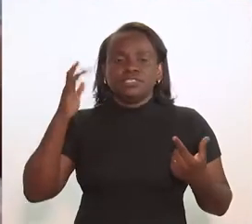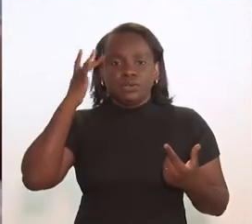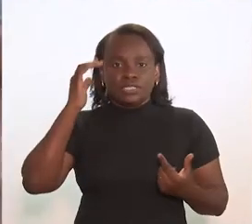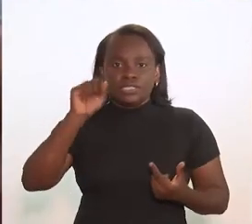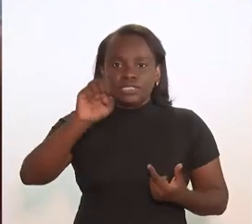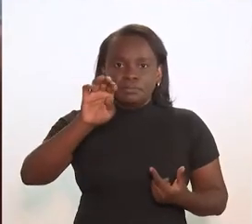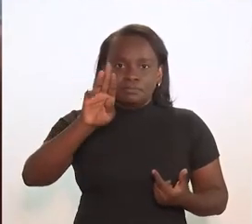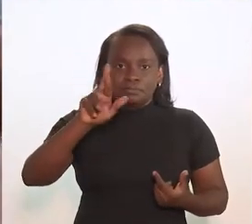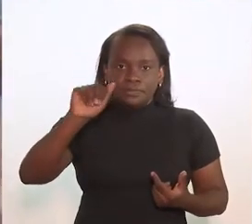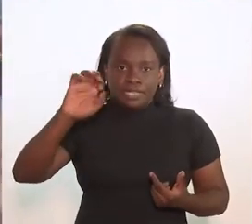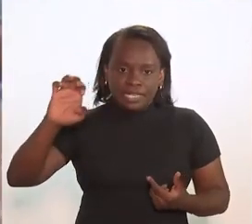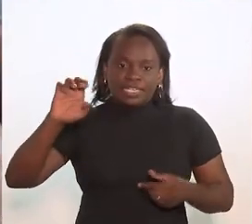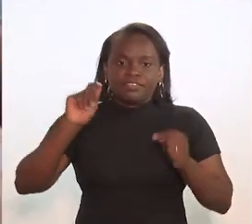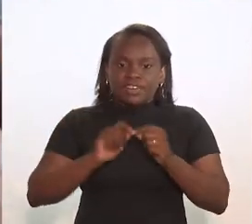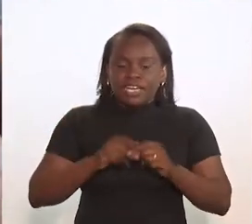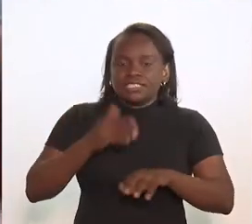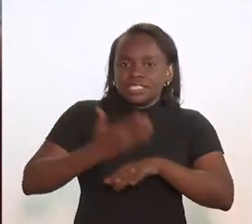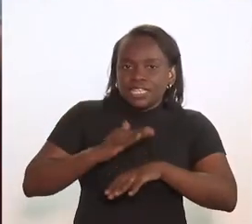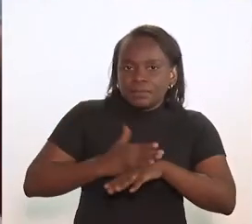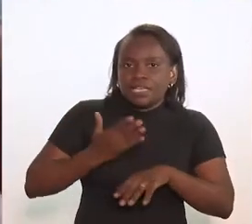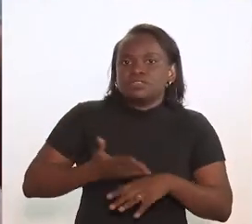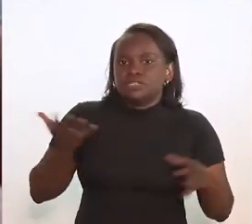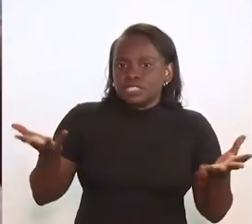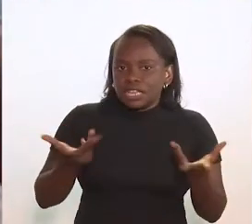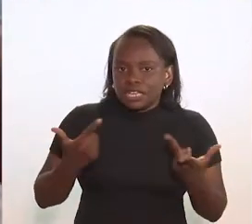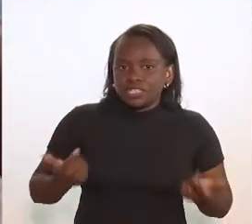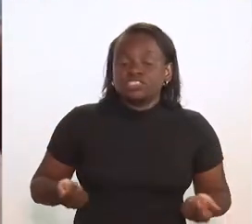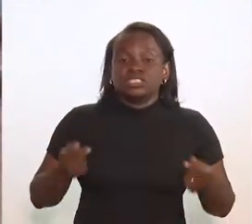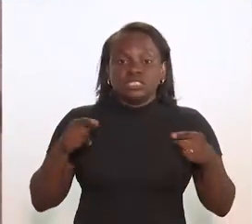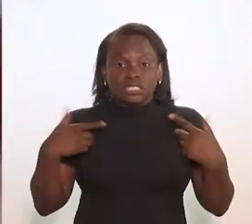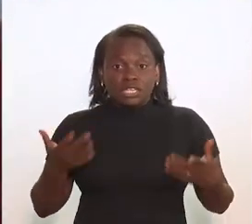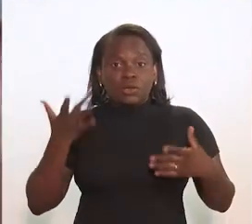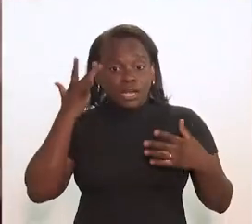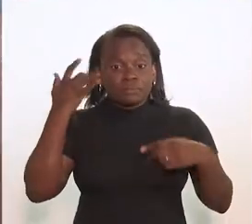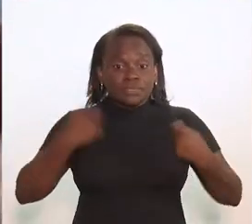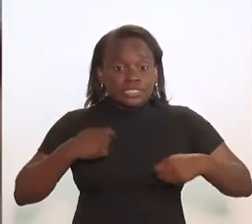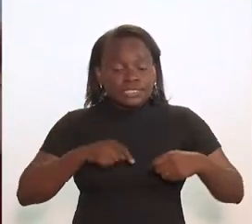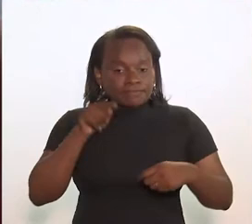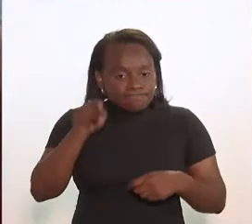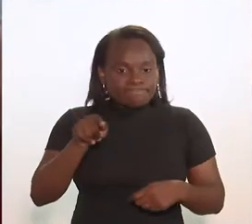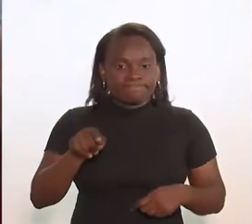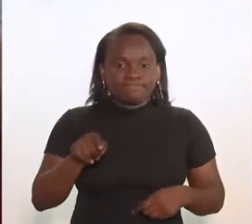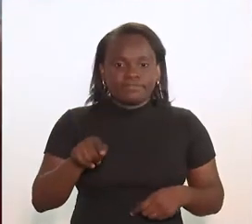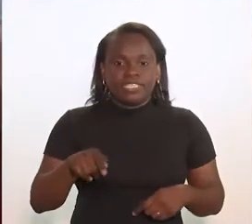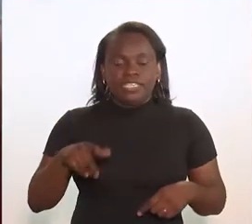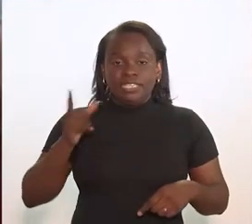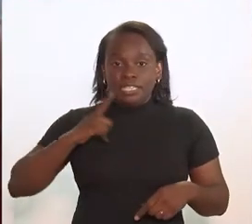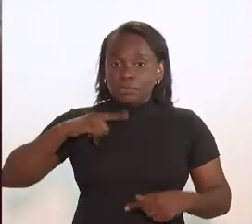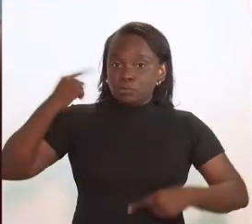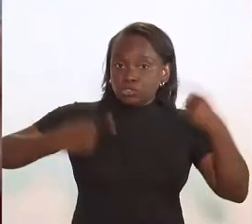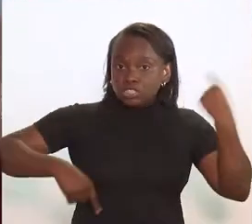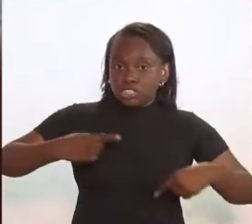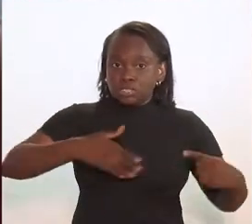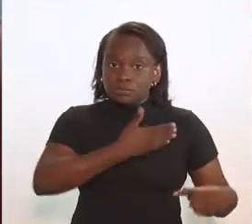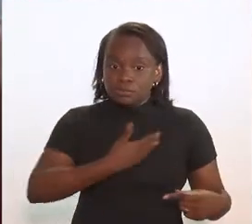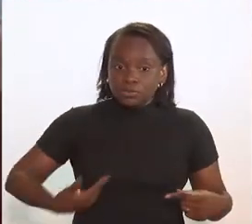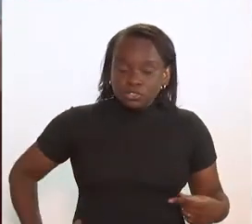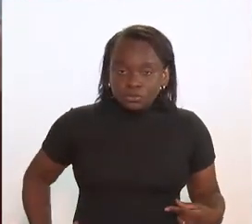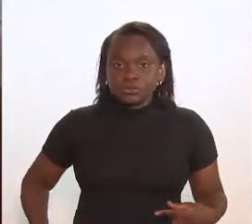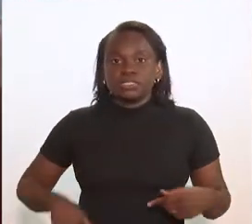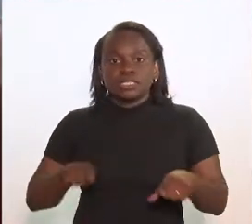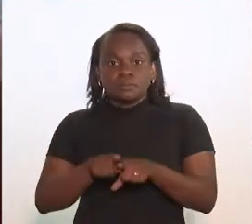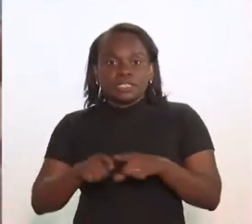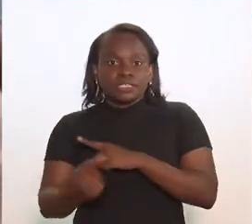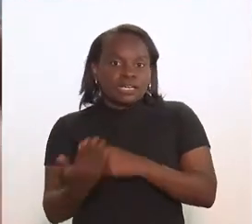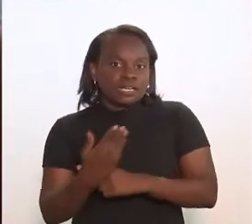excelentes. Eu acho que o Sebrae faz programas de treinamento excelentes. Então, acho que é isso que a gente tem que apostar. Trazer as políticas